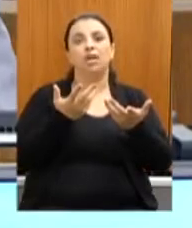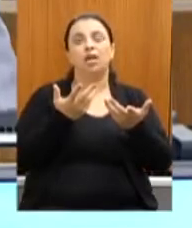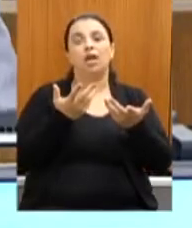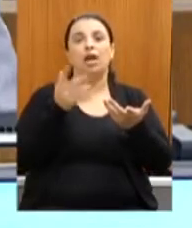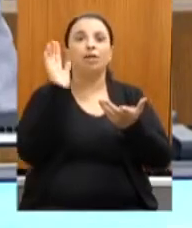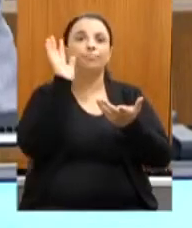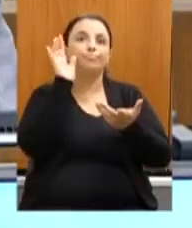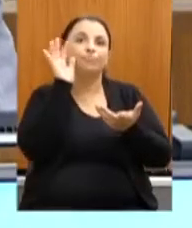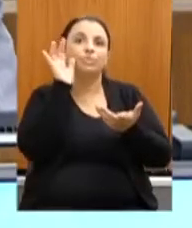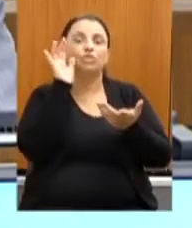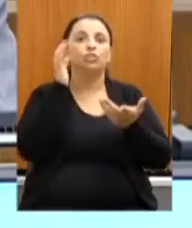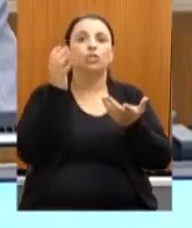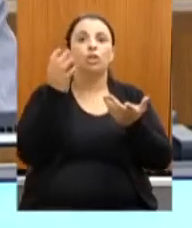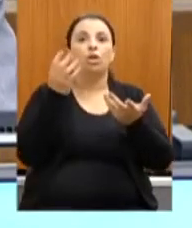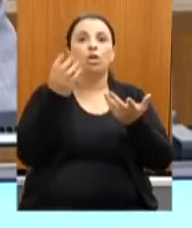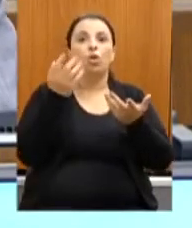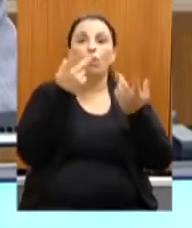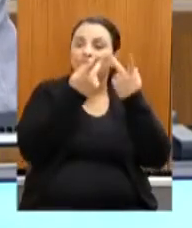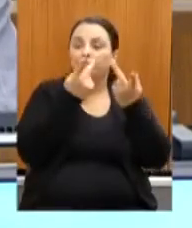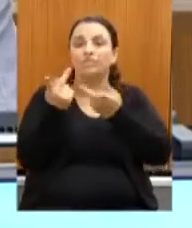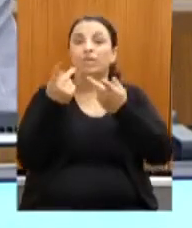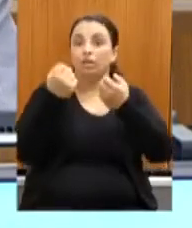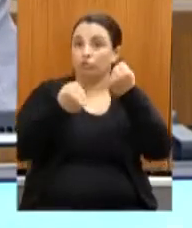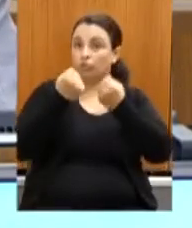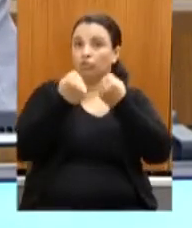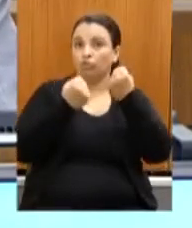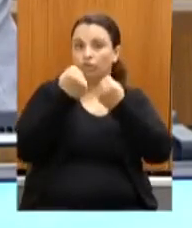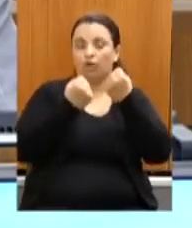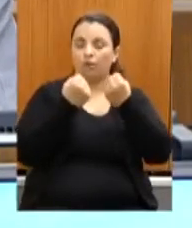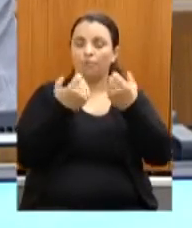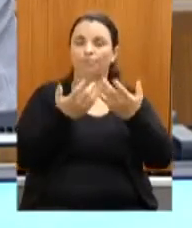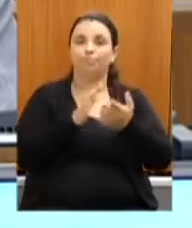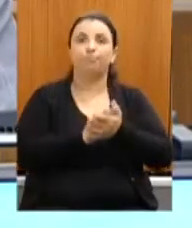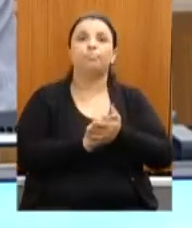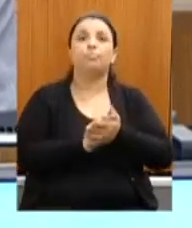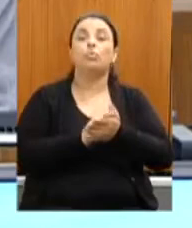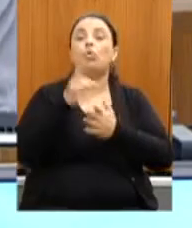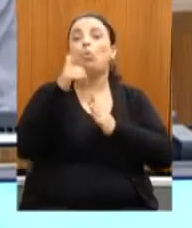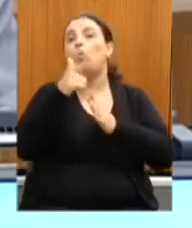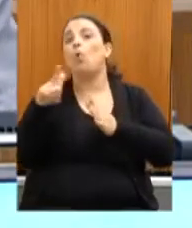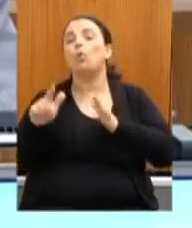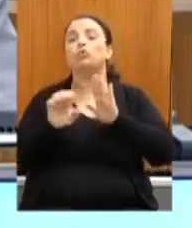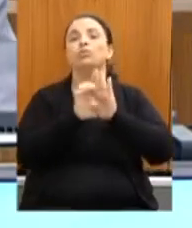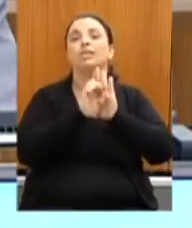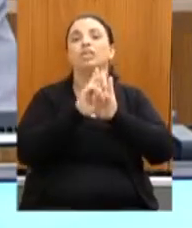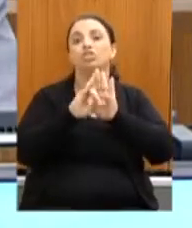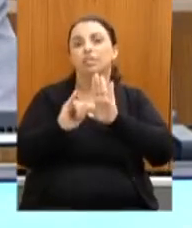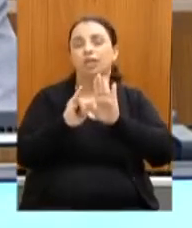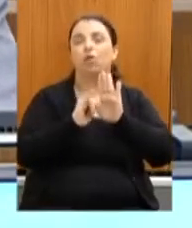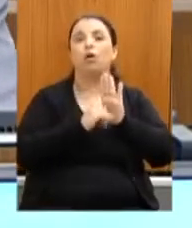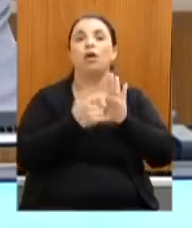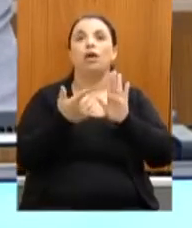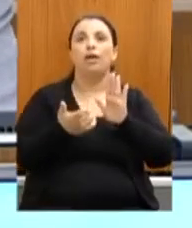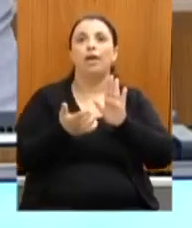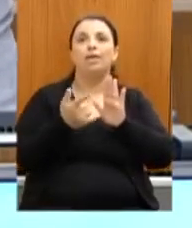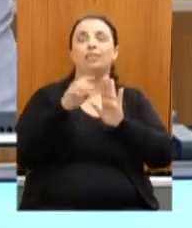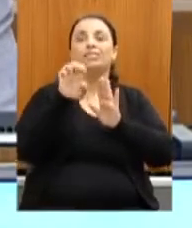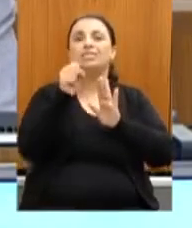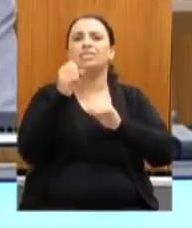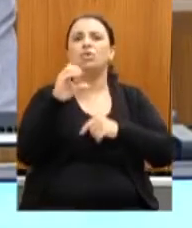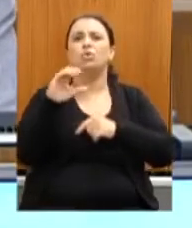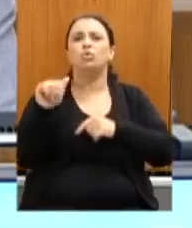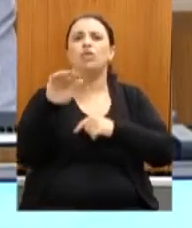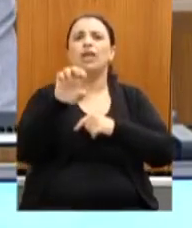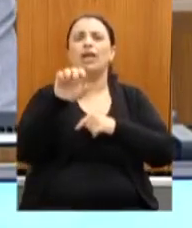de carro. Outros editais. Edital Secult e EFA, é processo seletivo